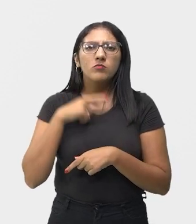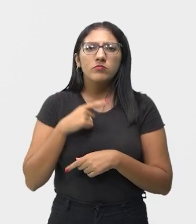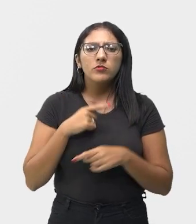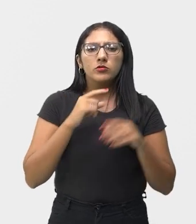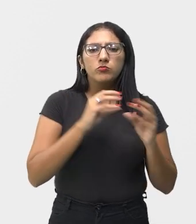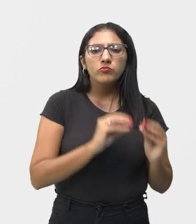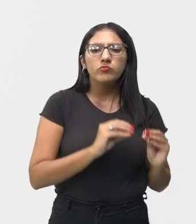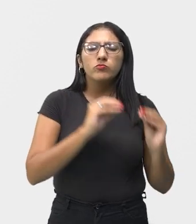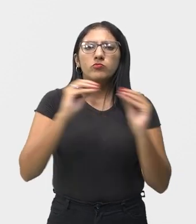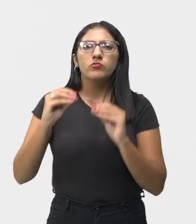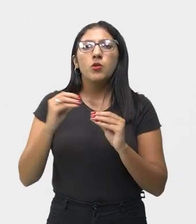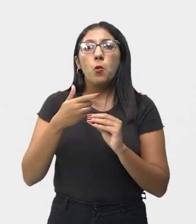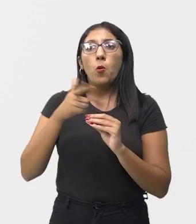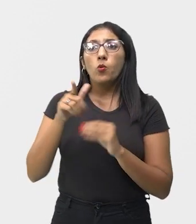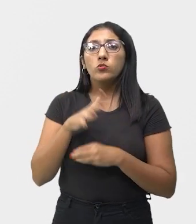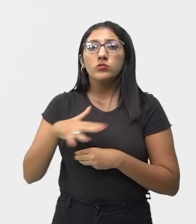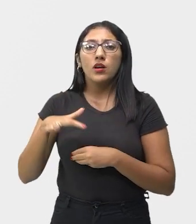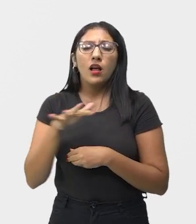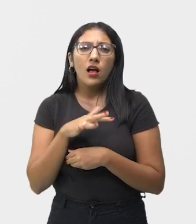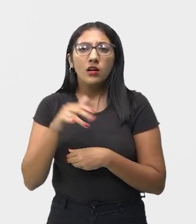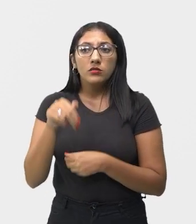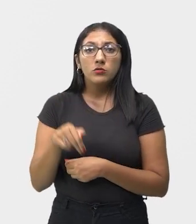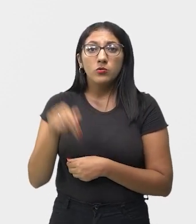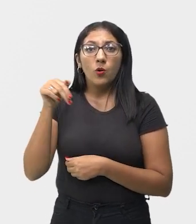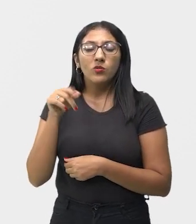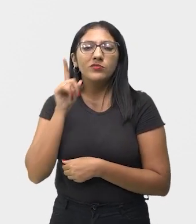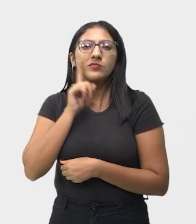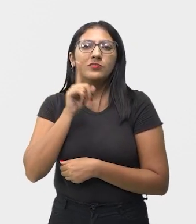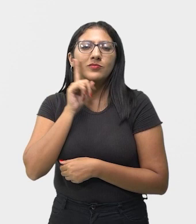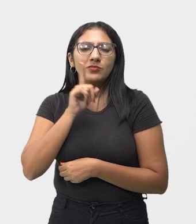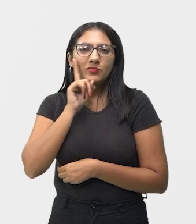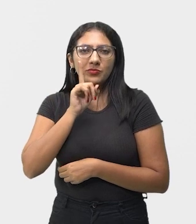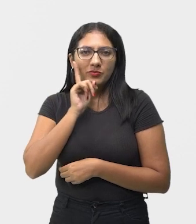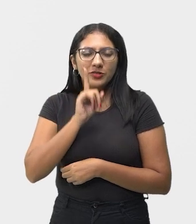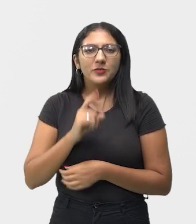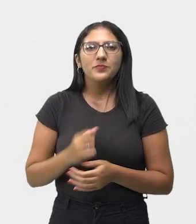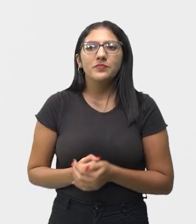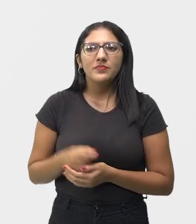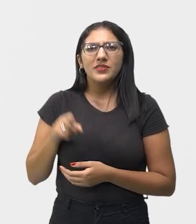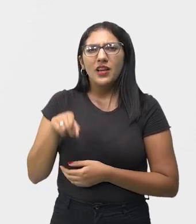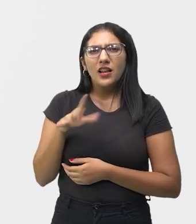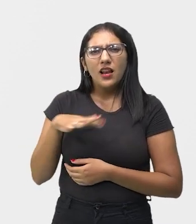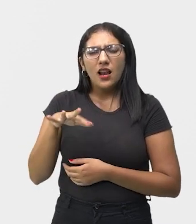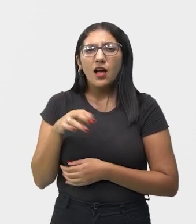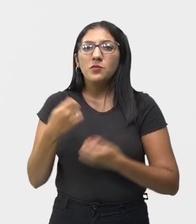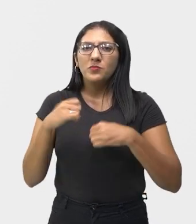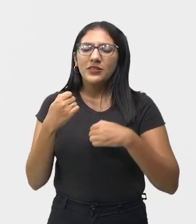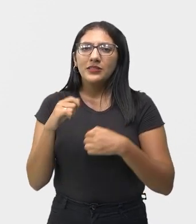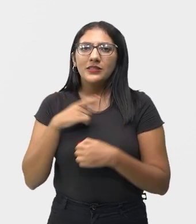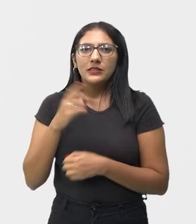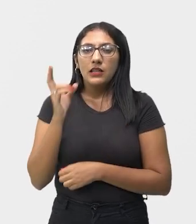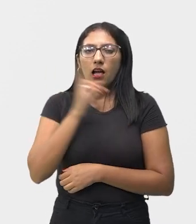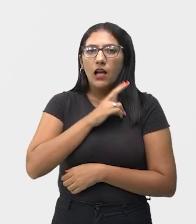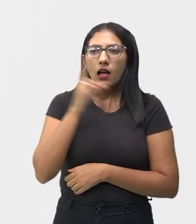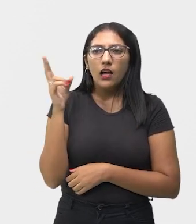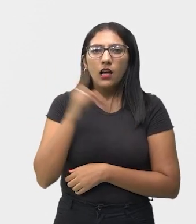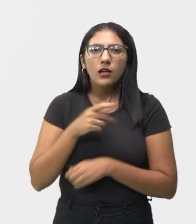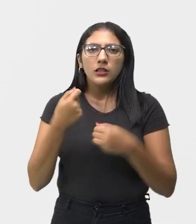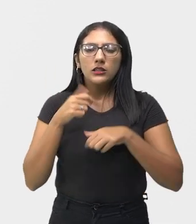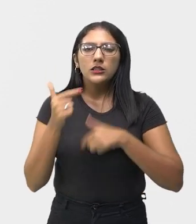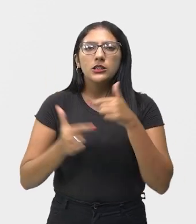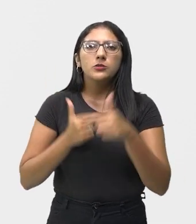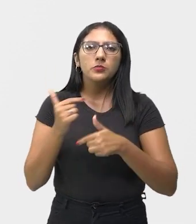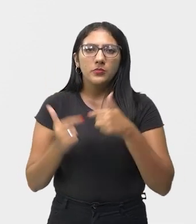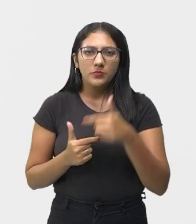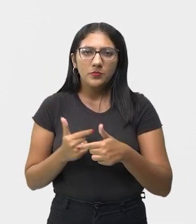país para os centros urbanos do norte dos Estados Unidos e que necessitavam emergencialmente de trabalho.